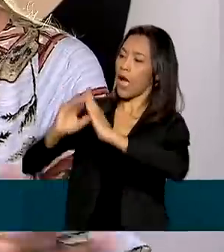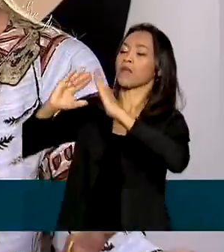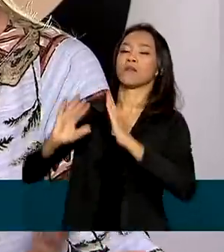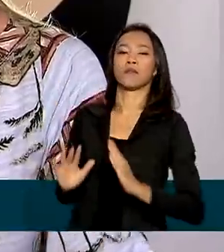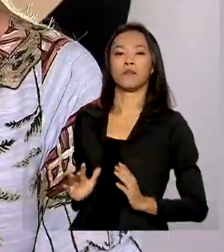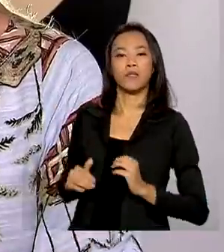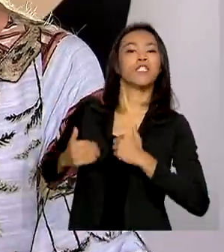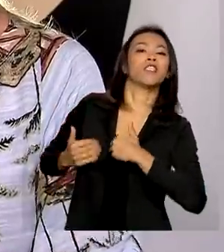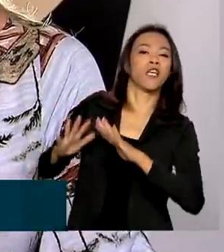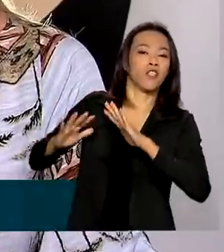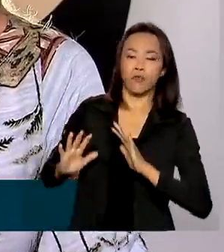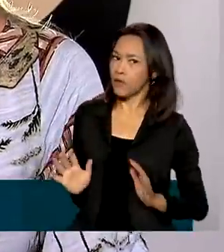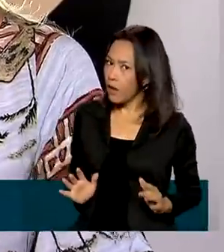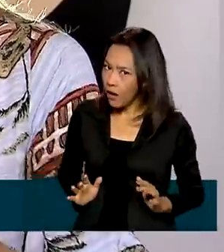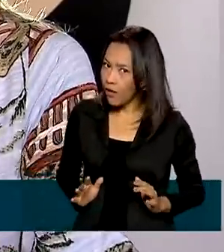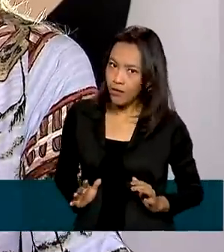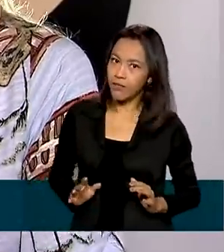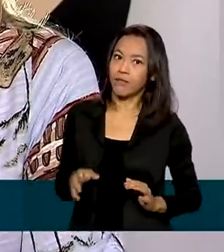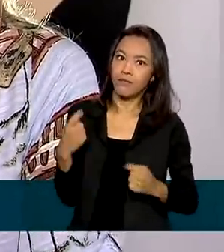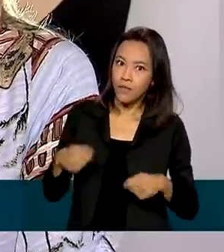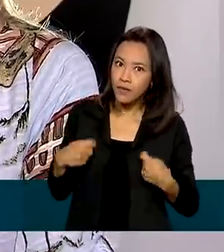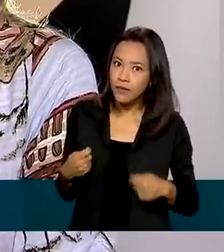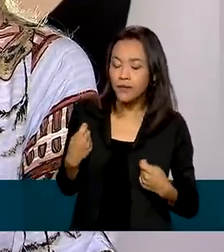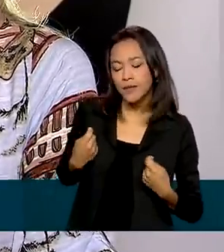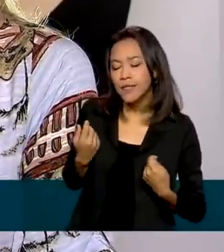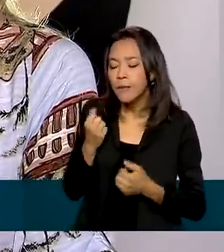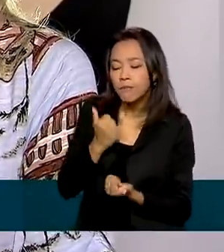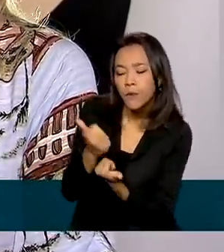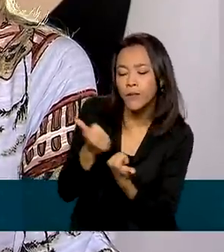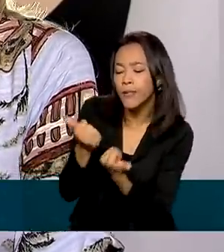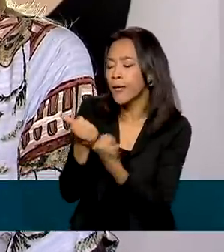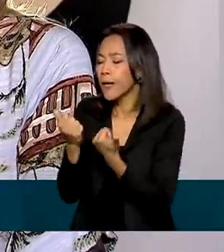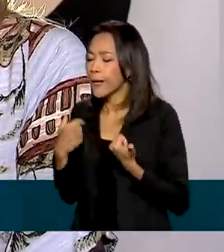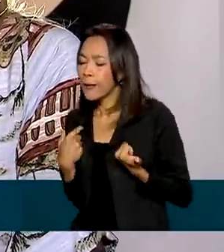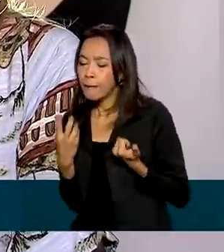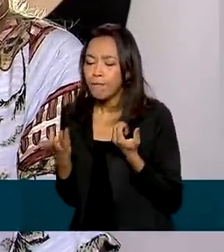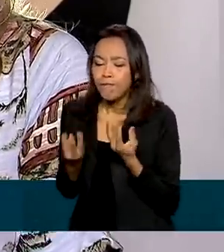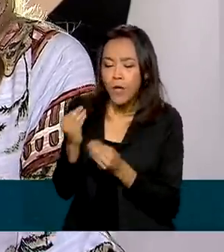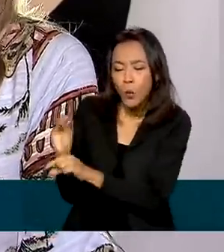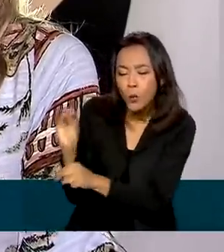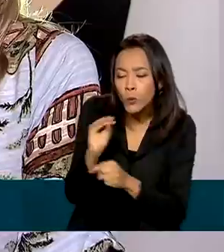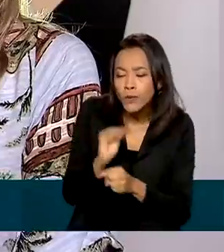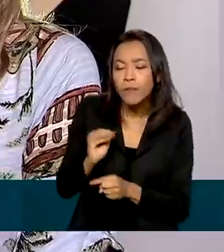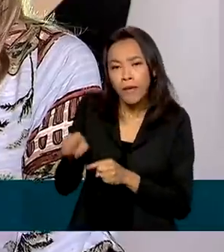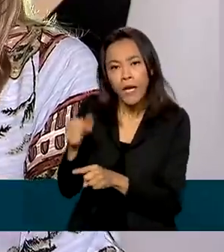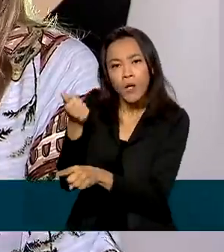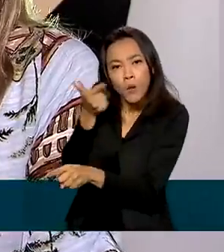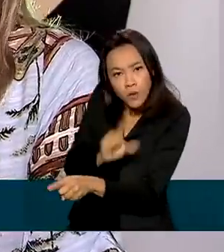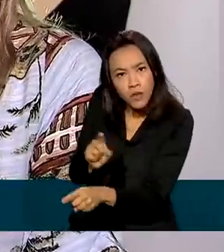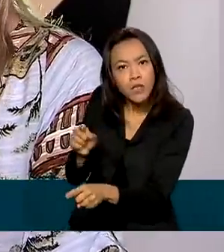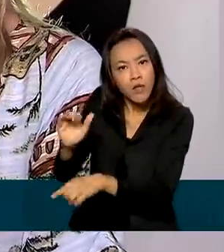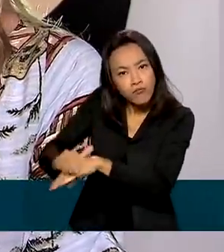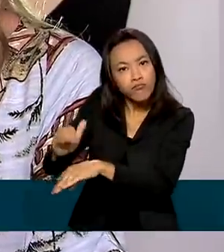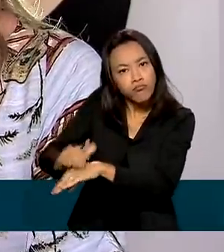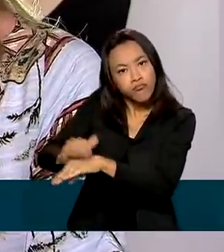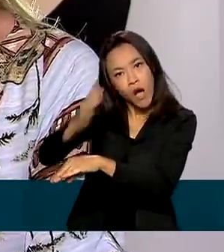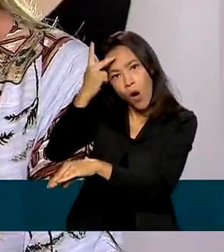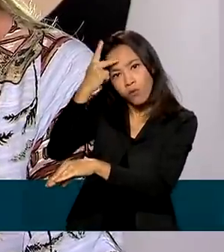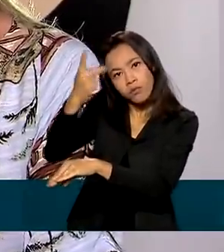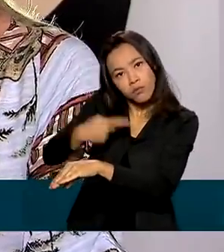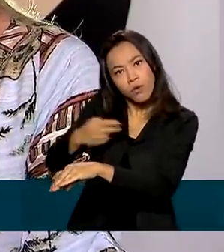e deixá-la ali. Não, você vai ter que realmente dar uma assistência para ela, para que ela possa cumprir realmente e se